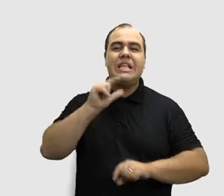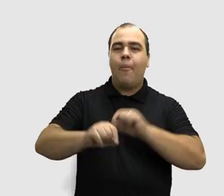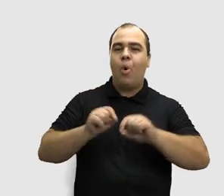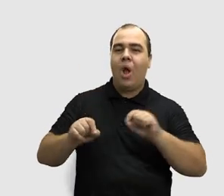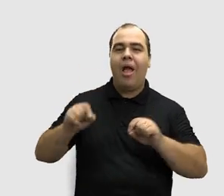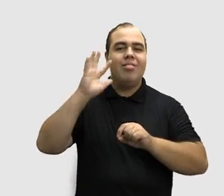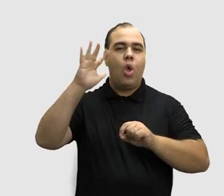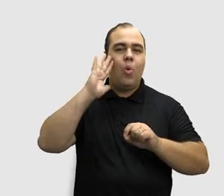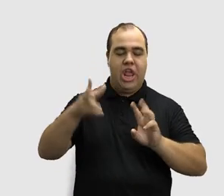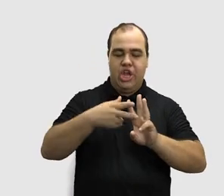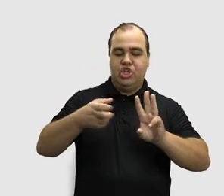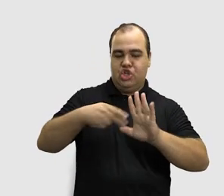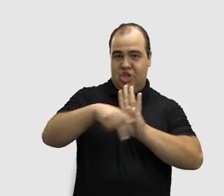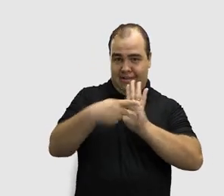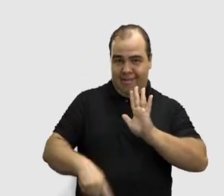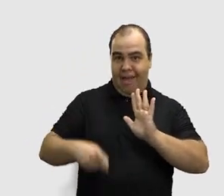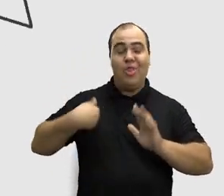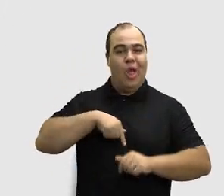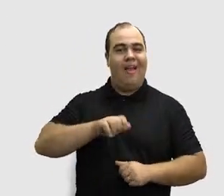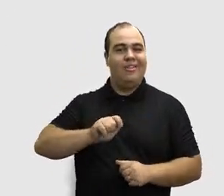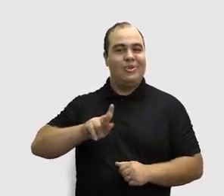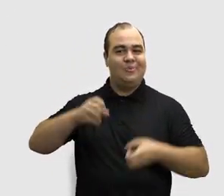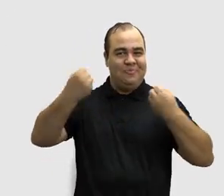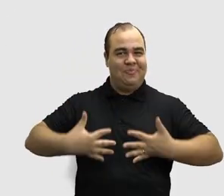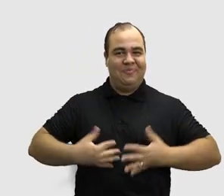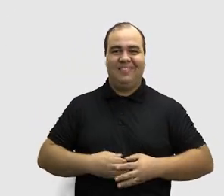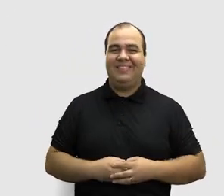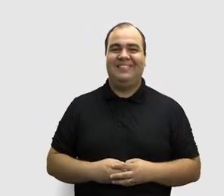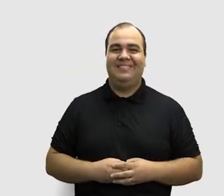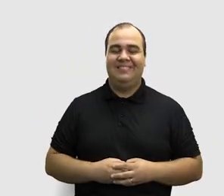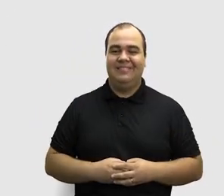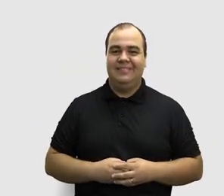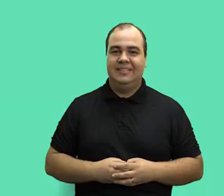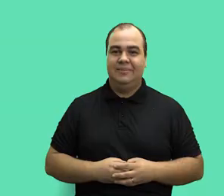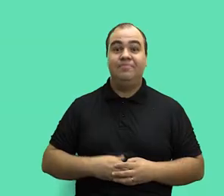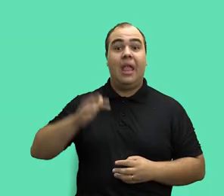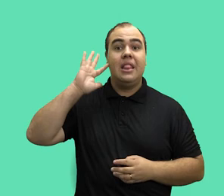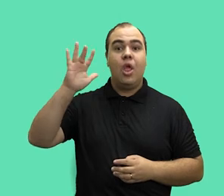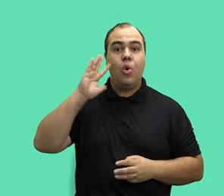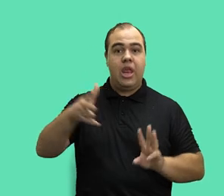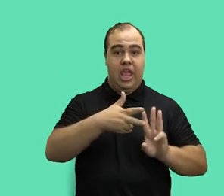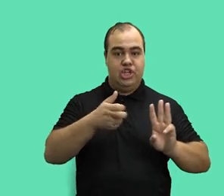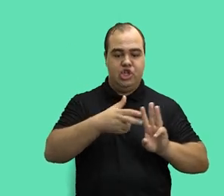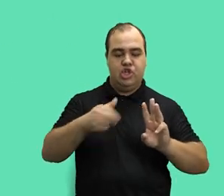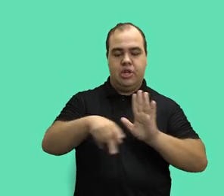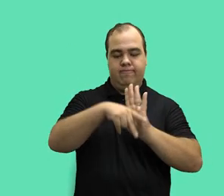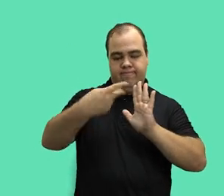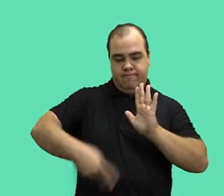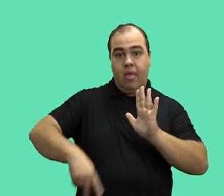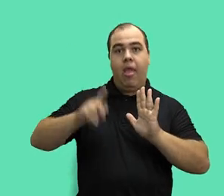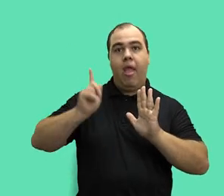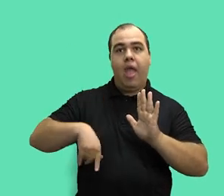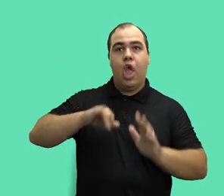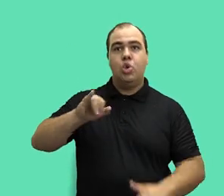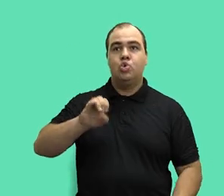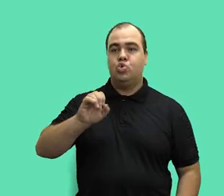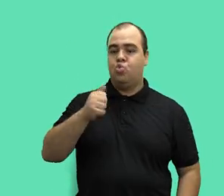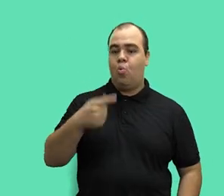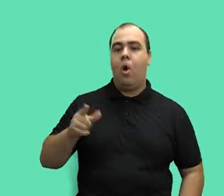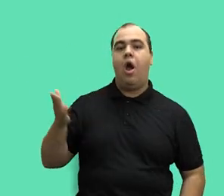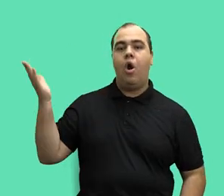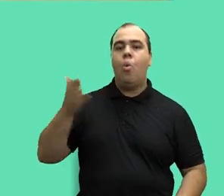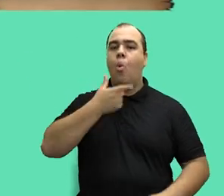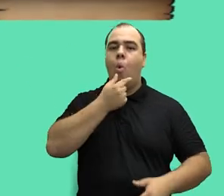Você sabe o que é a teoria do indigenato? A AGU explica! A teoria do indigenato foi elaborada por João Mendes Júnior,